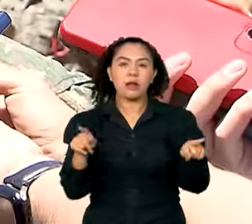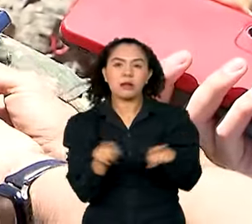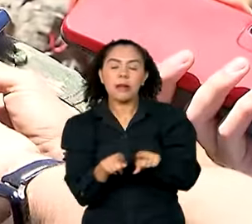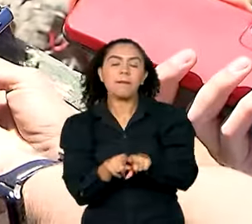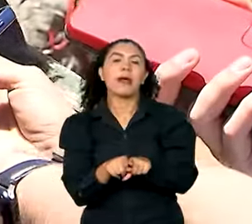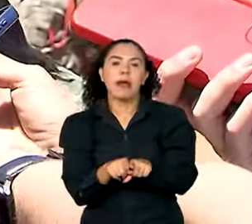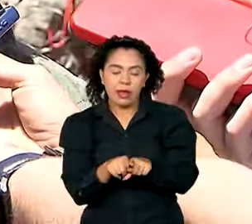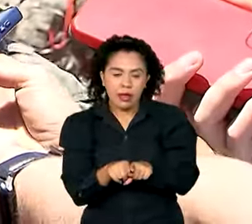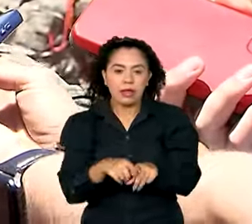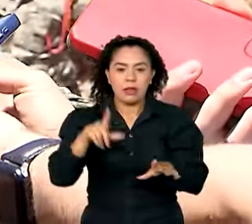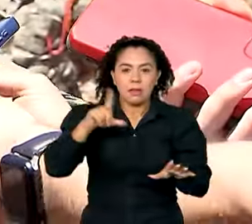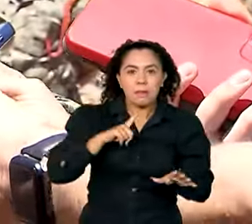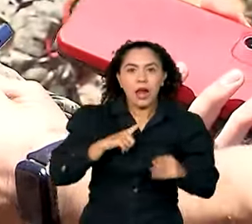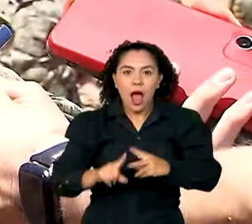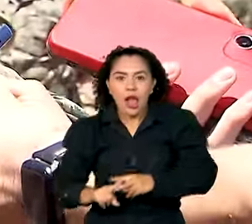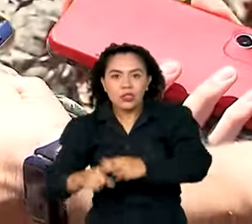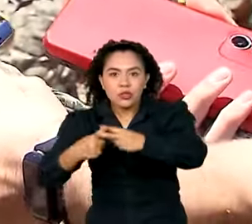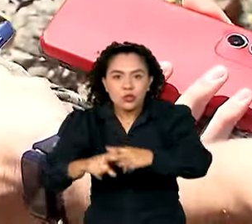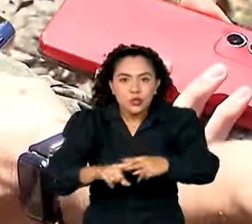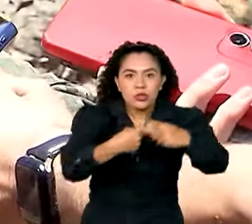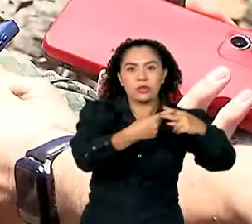de procedimentos,